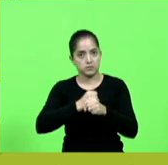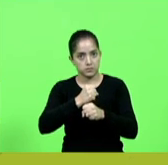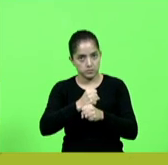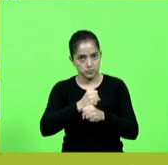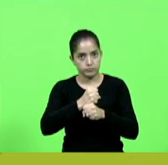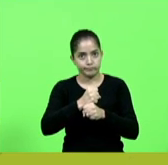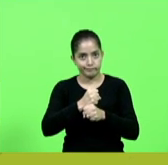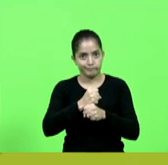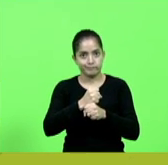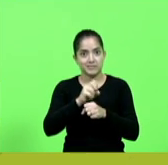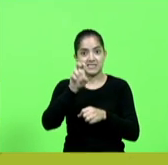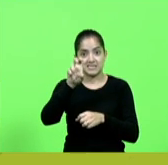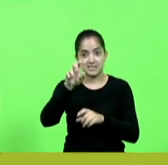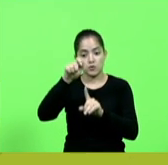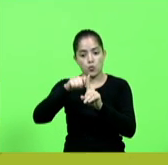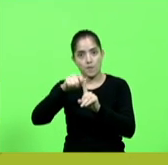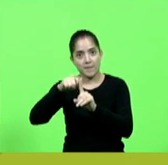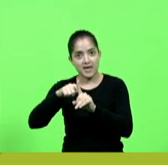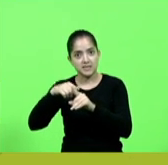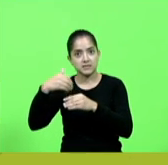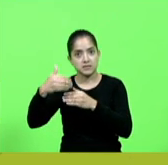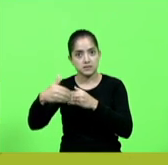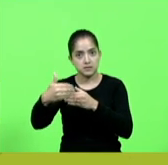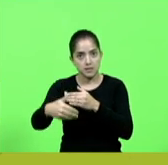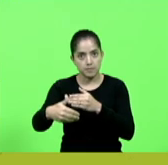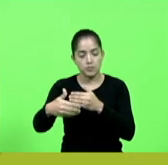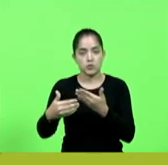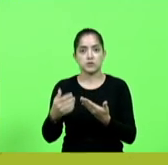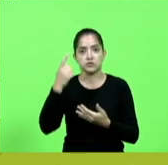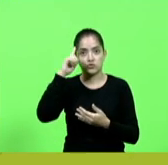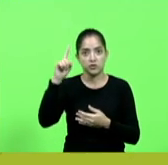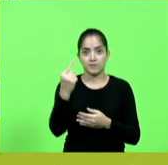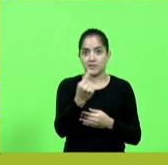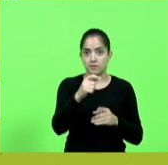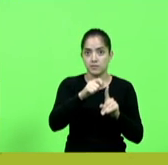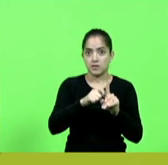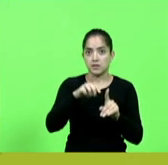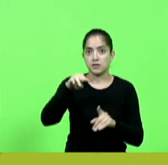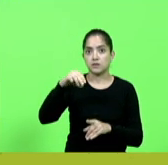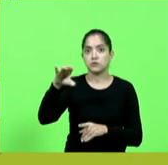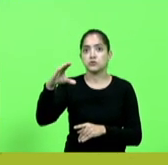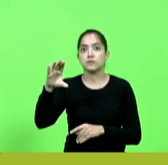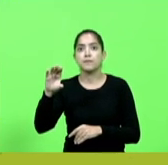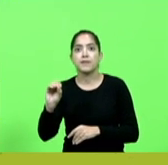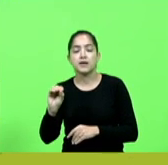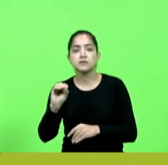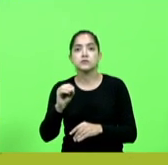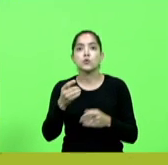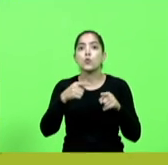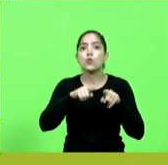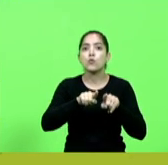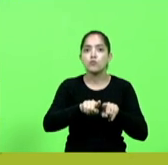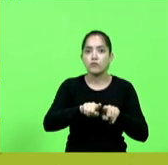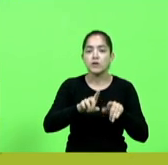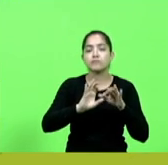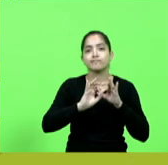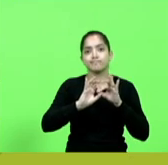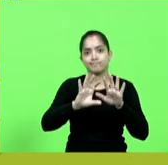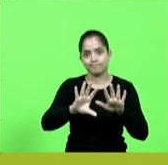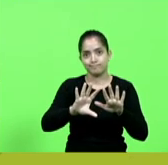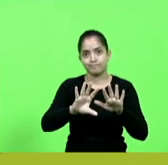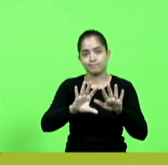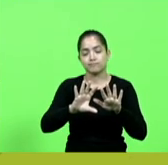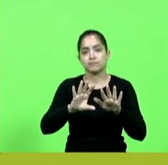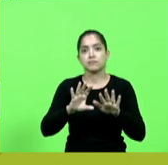cinco meses depois, no dia 1º de março de 2021, o convênio para a sondagem foi liberado. A Murel